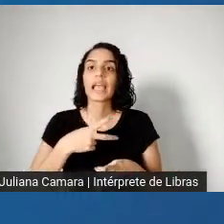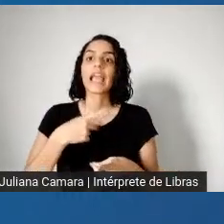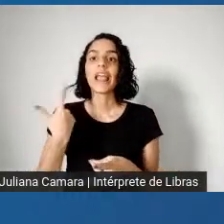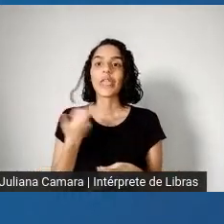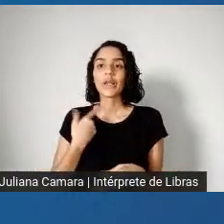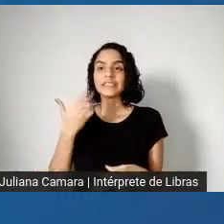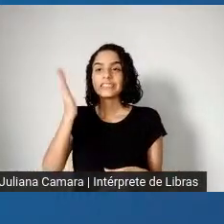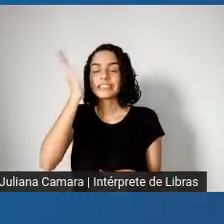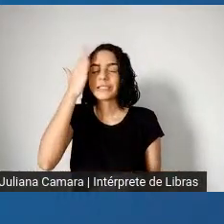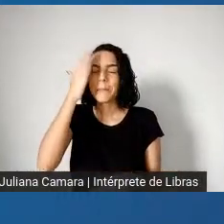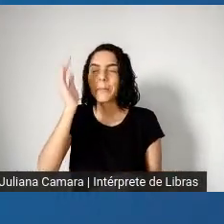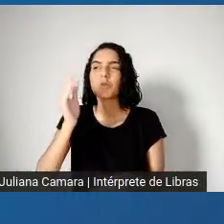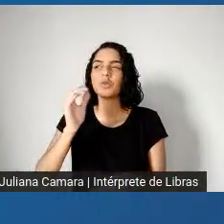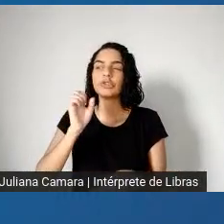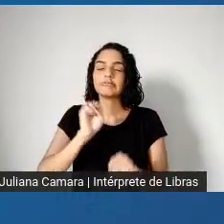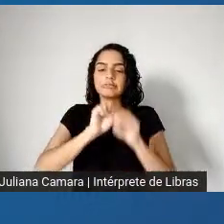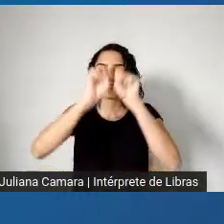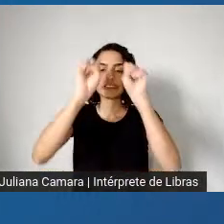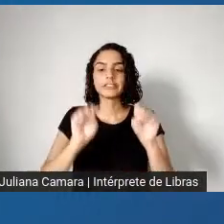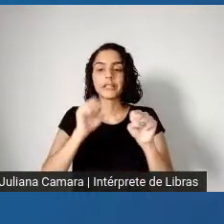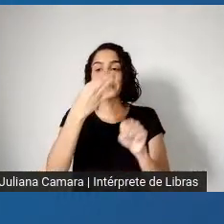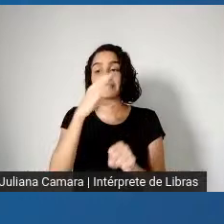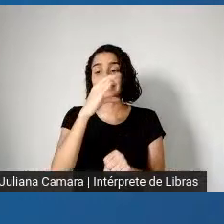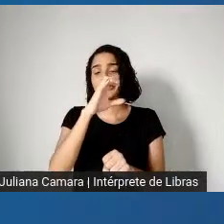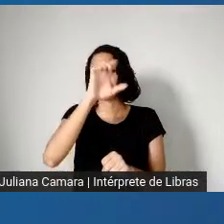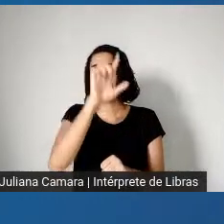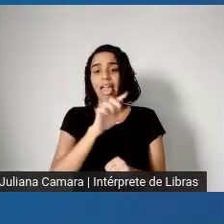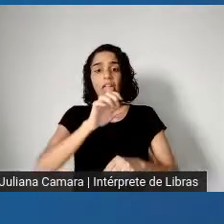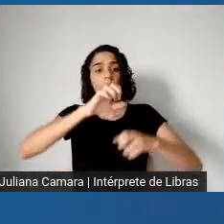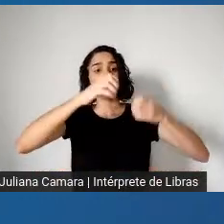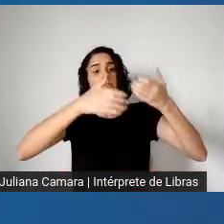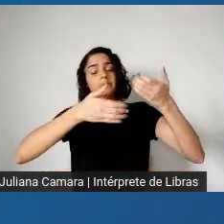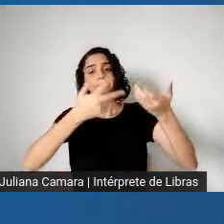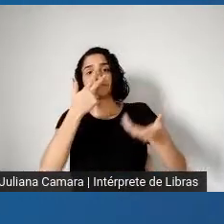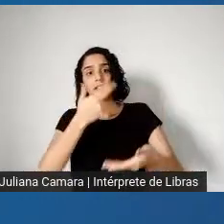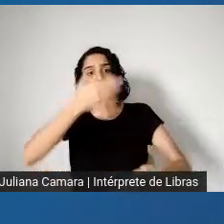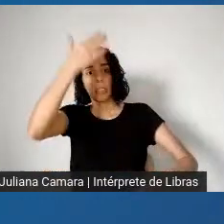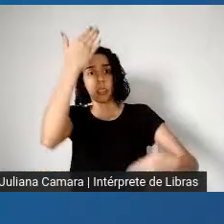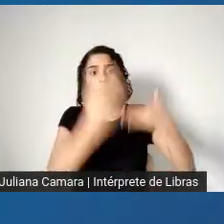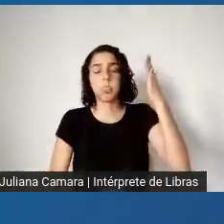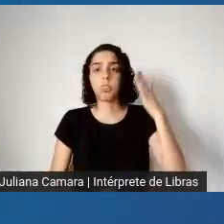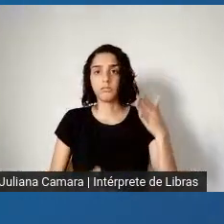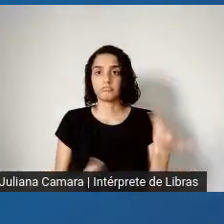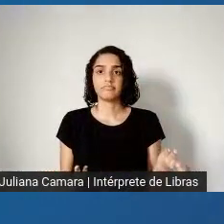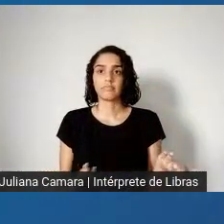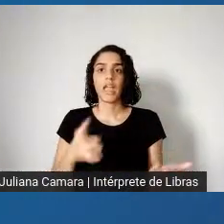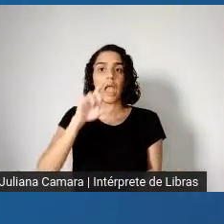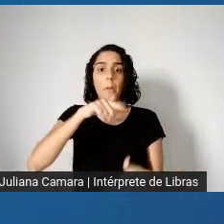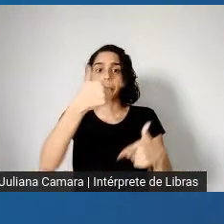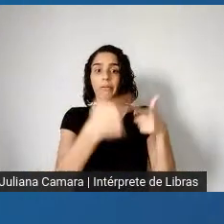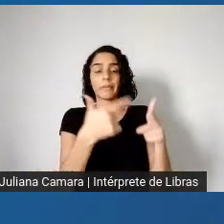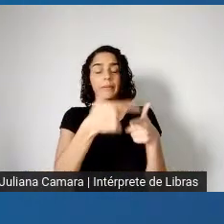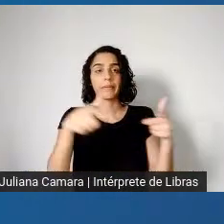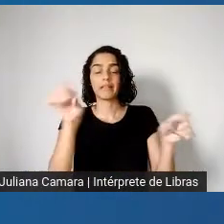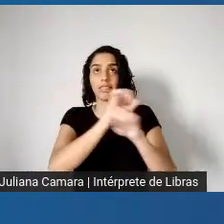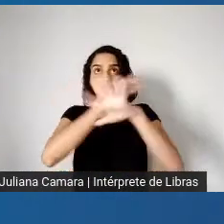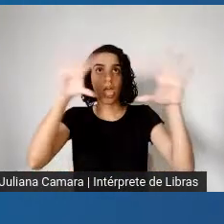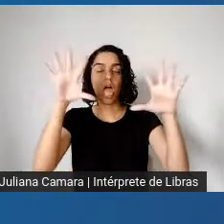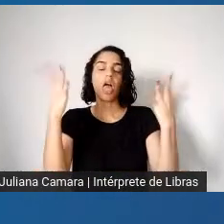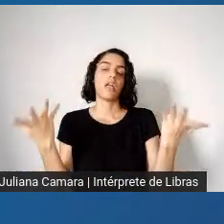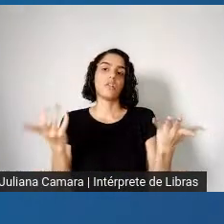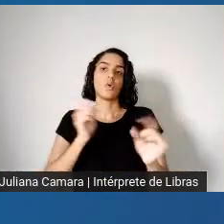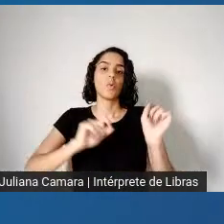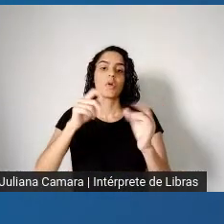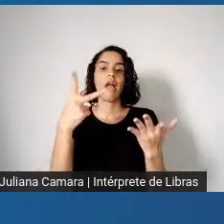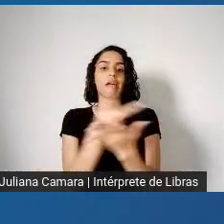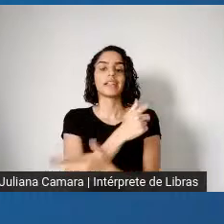do sistema Lattes e da plataforma Carlos Chagas, para mim, aparece como um emblema do que está acontecendo no nosso